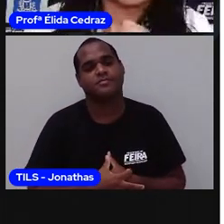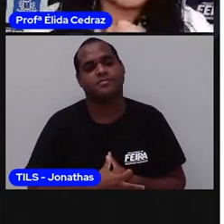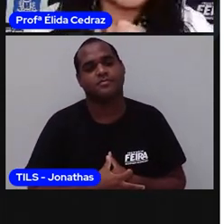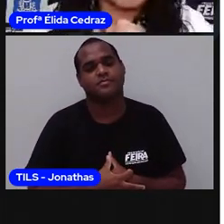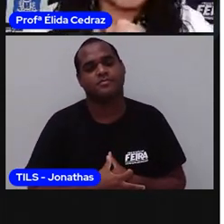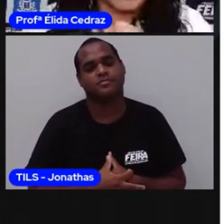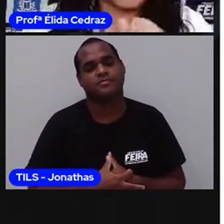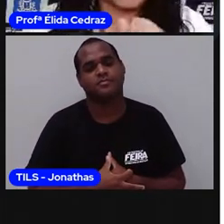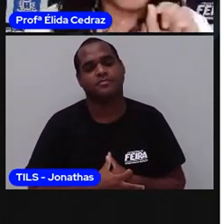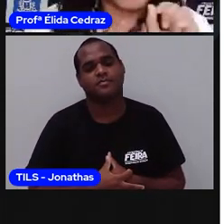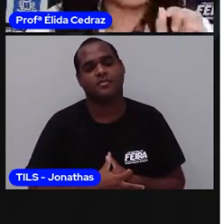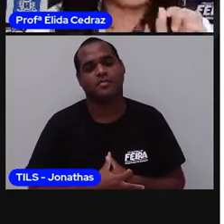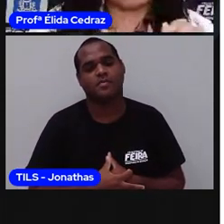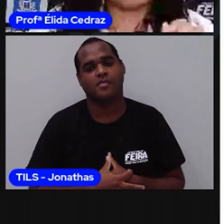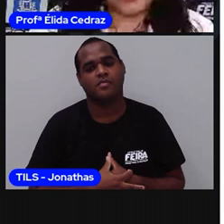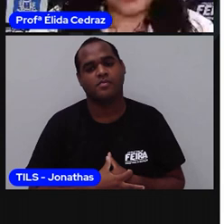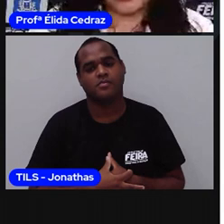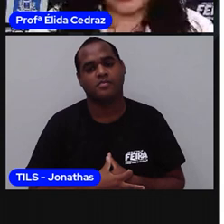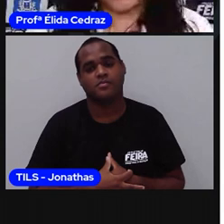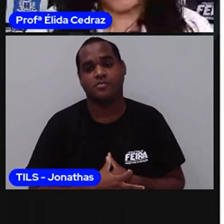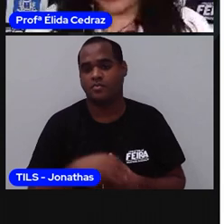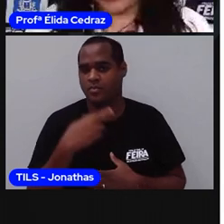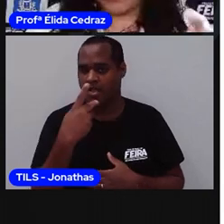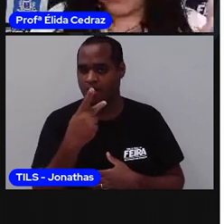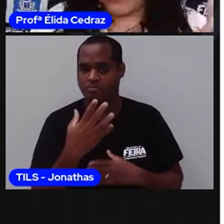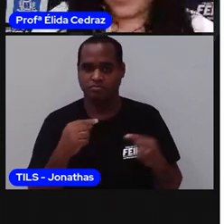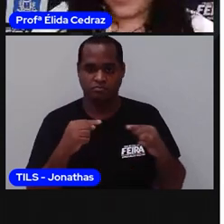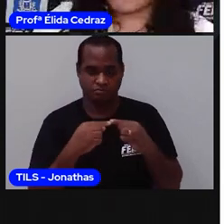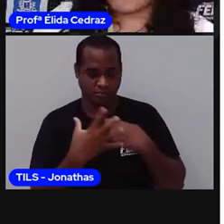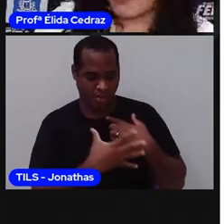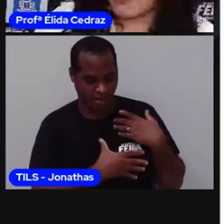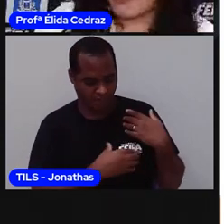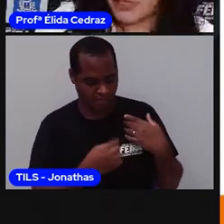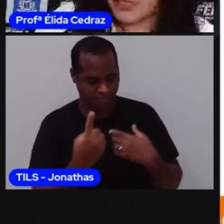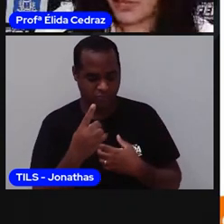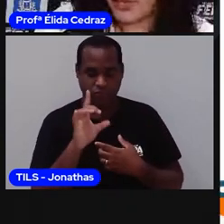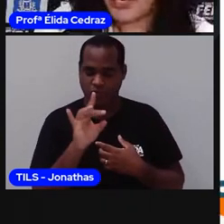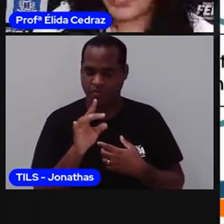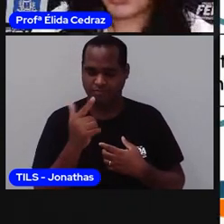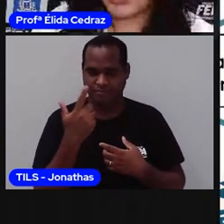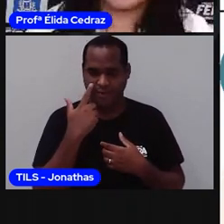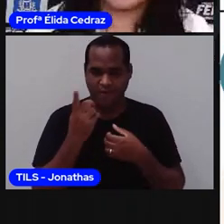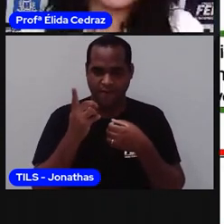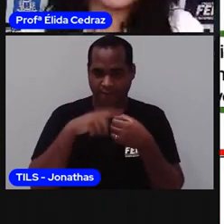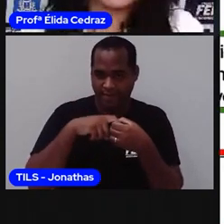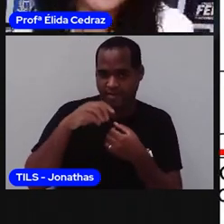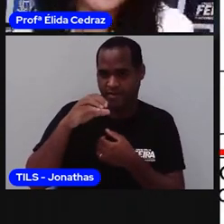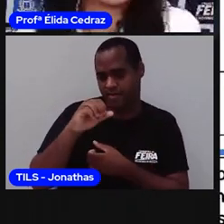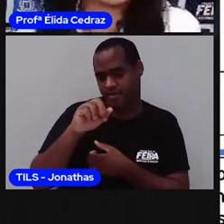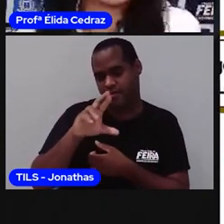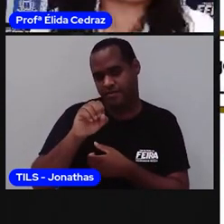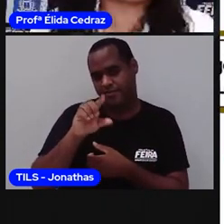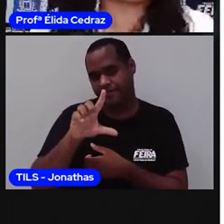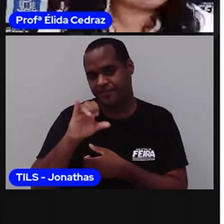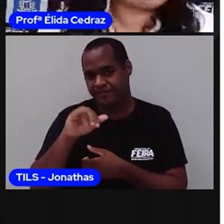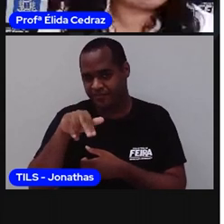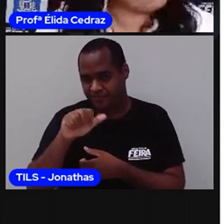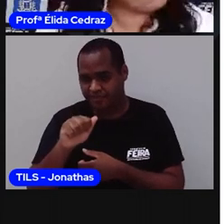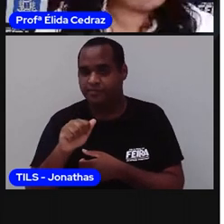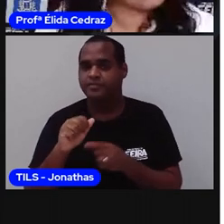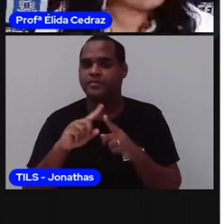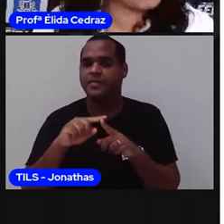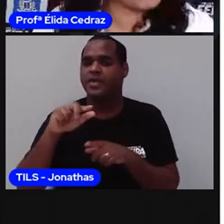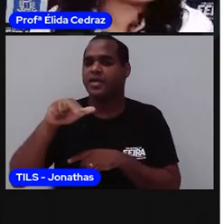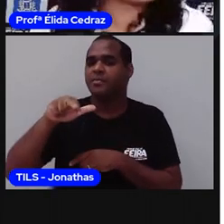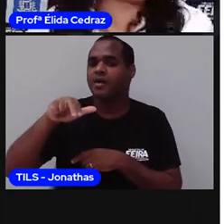Esse modelo é de filho único. Eu vou voltar para você ver o de Carolina. Carolina tinha um irmão.